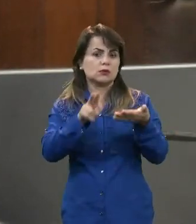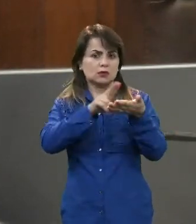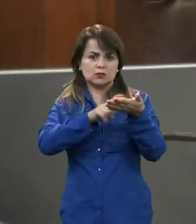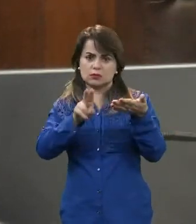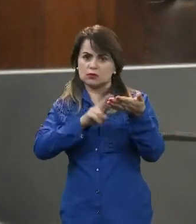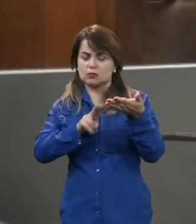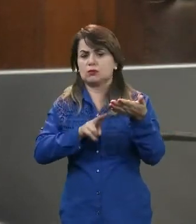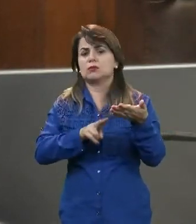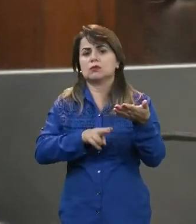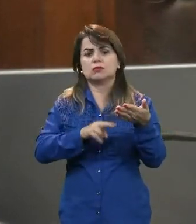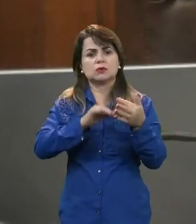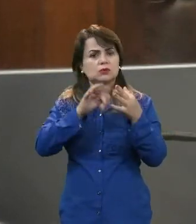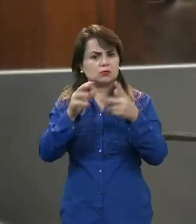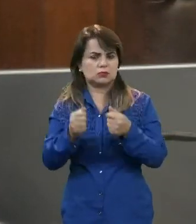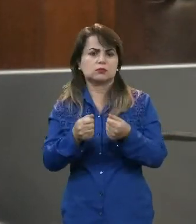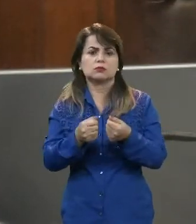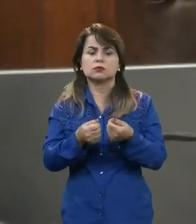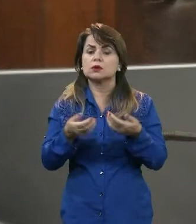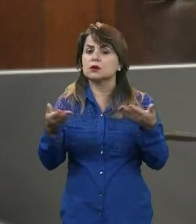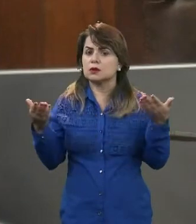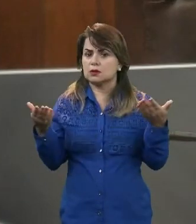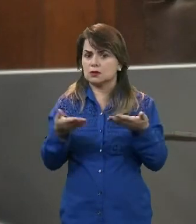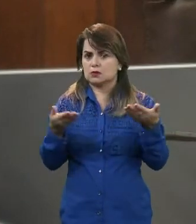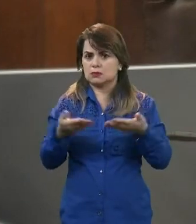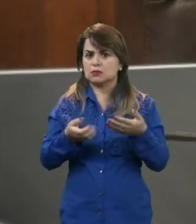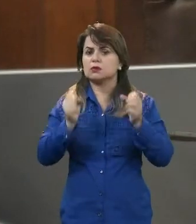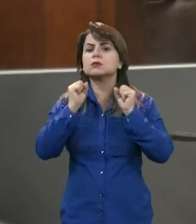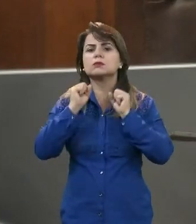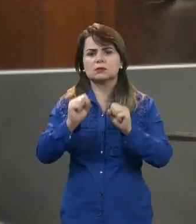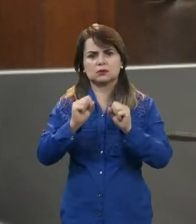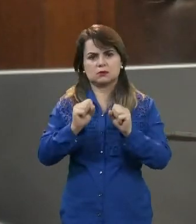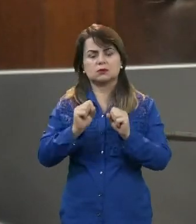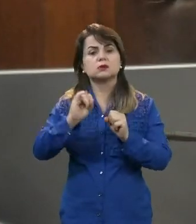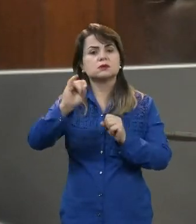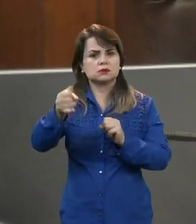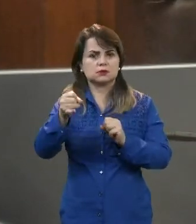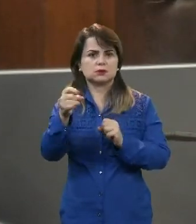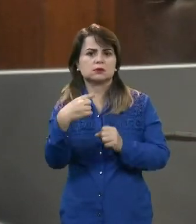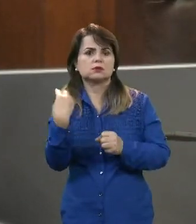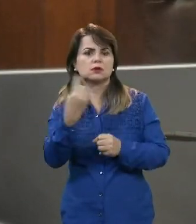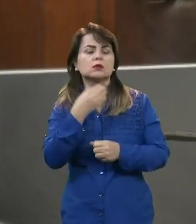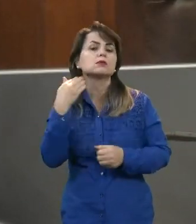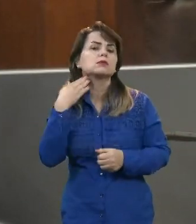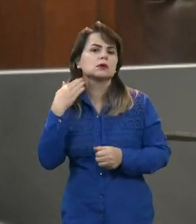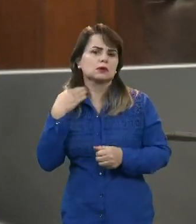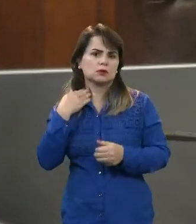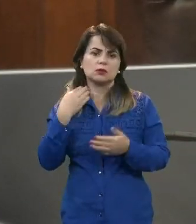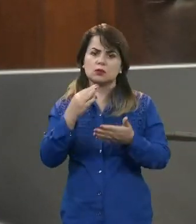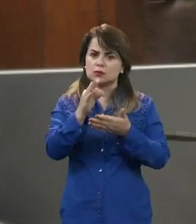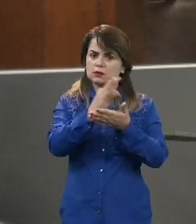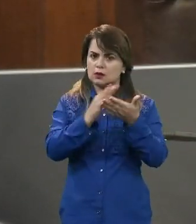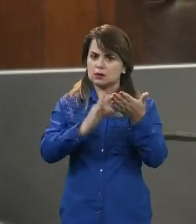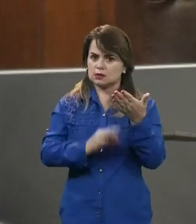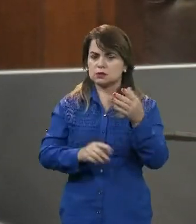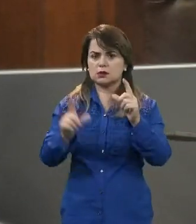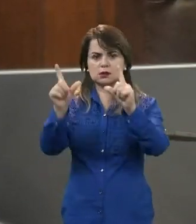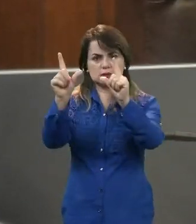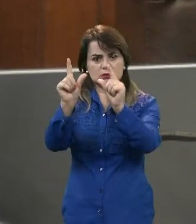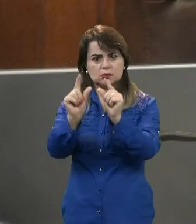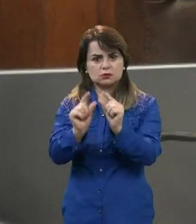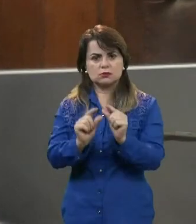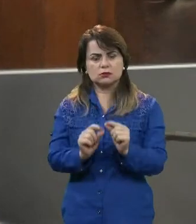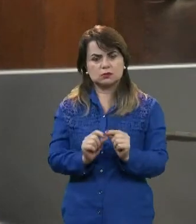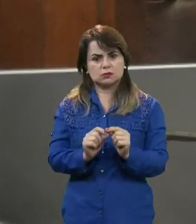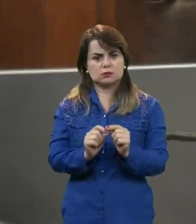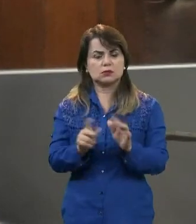não é possível. Agora, é possível, sim, que nós aplicamos uma taxa que é bastante reduzida para os servidores de